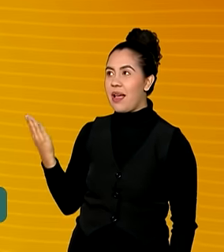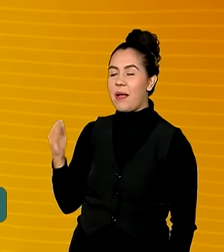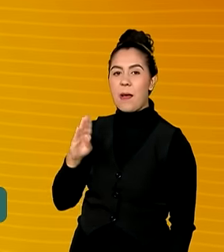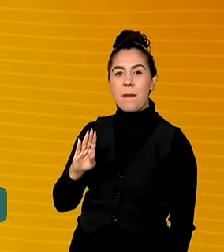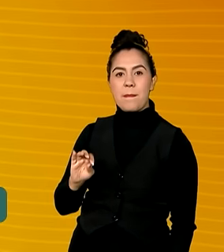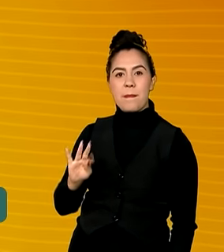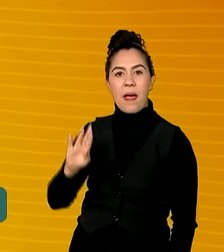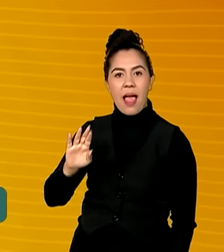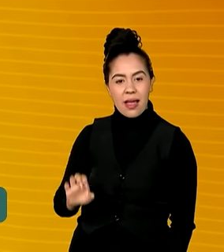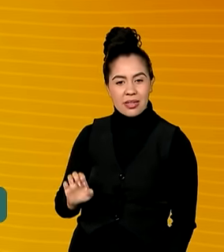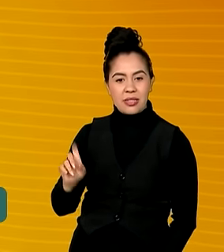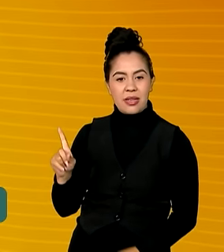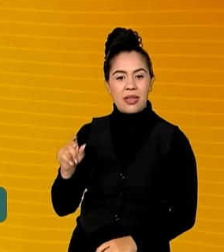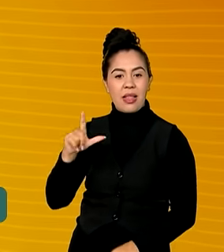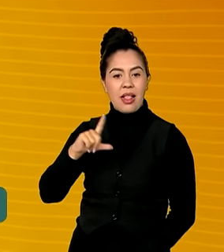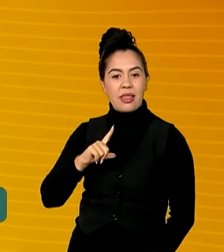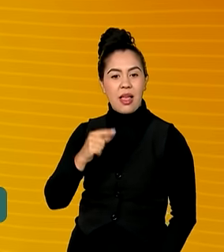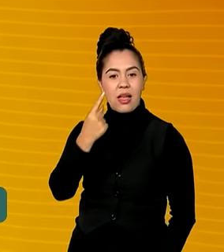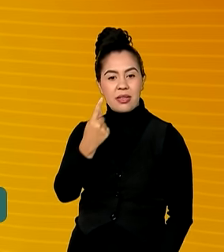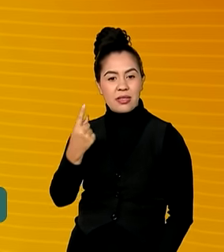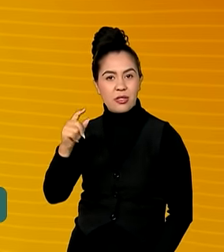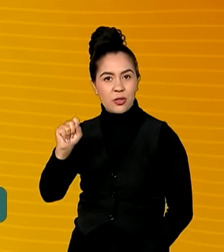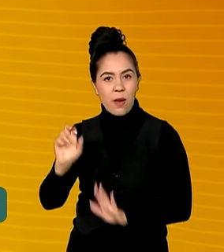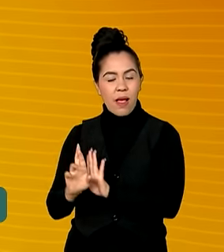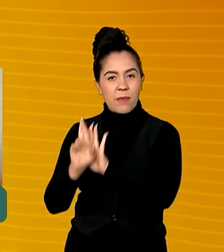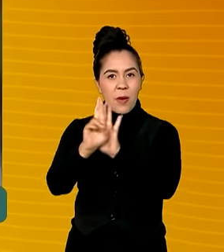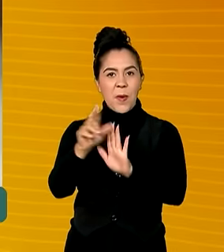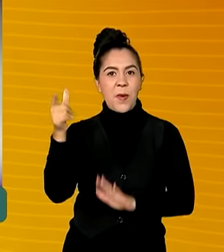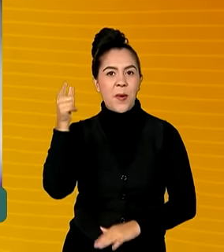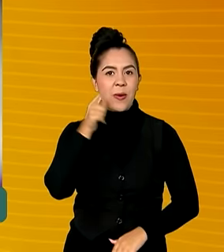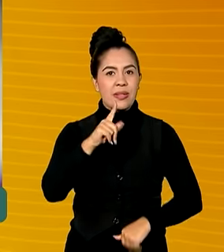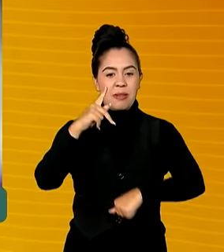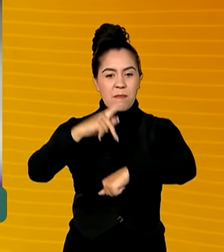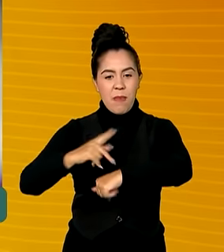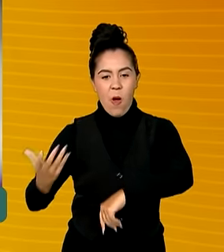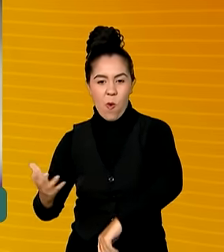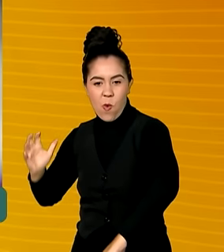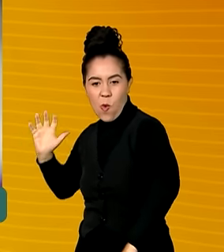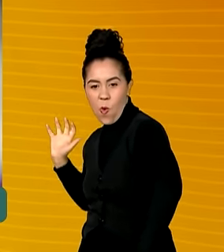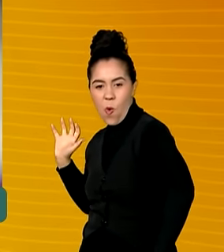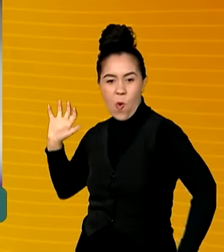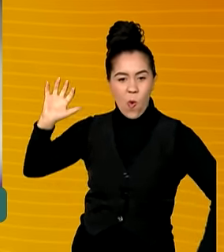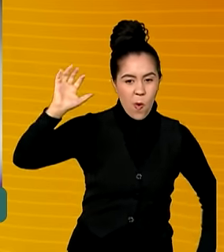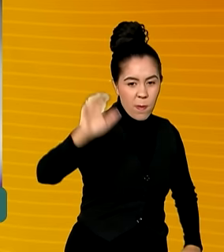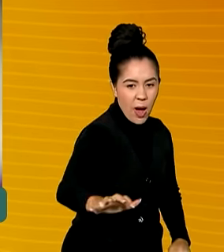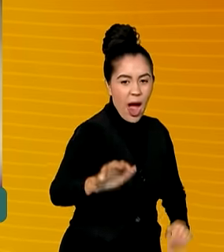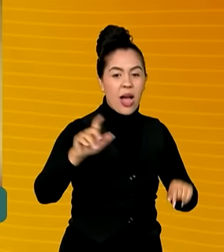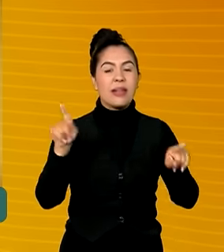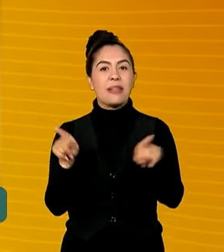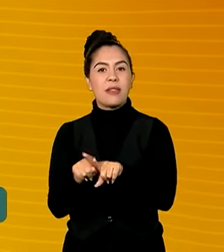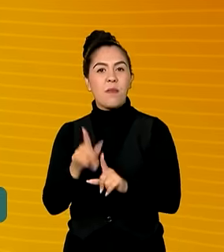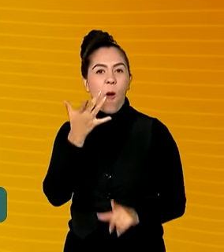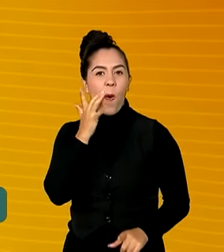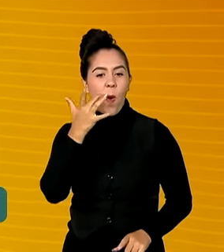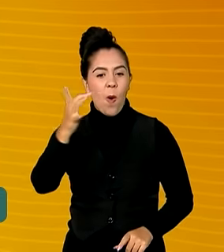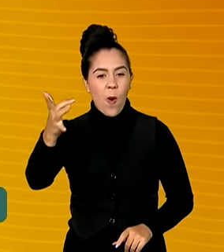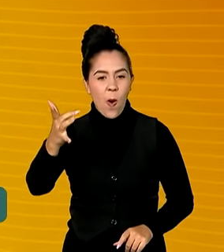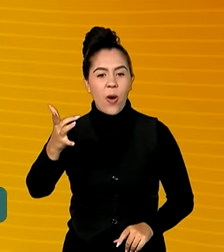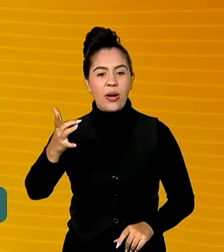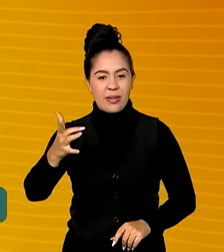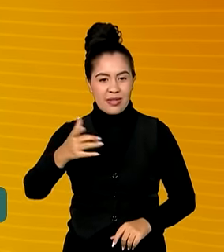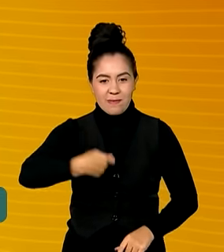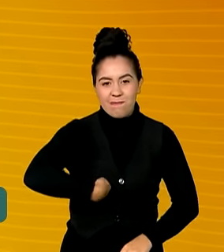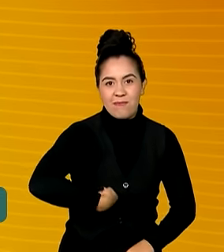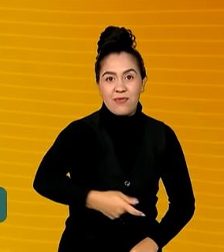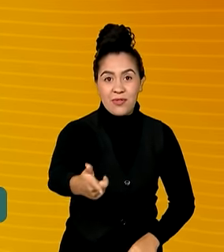118 representantes e conquistou a prata no arremesso de peso e o ouro no lançamento de disco da classe